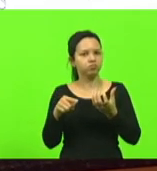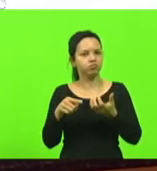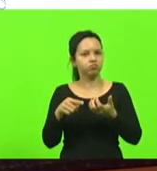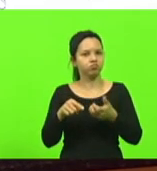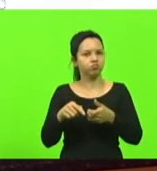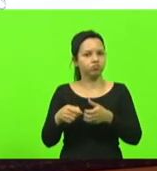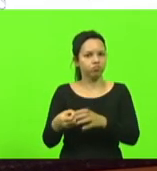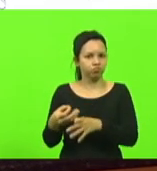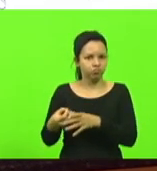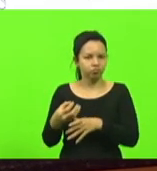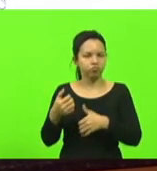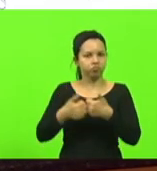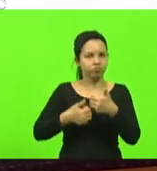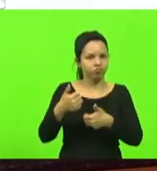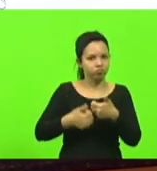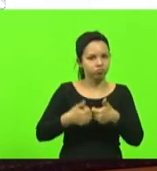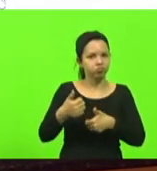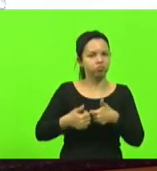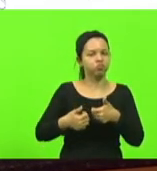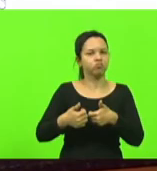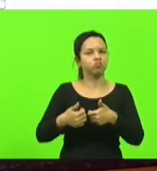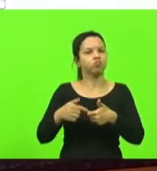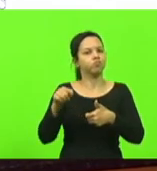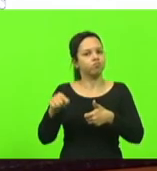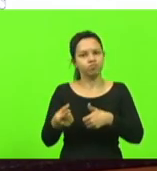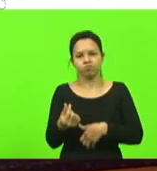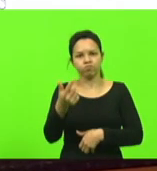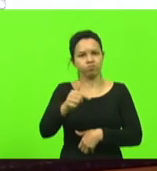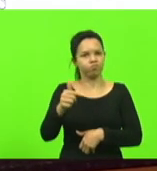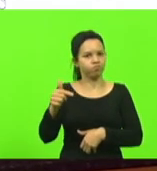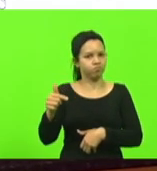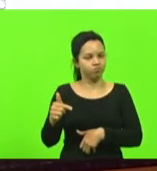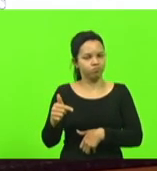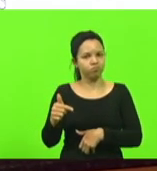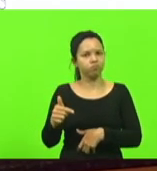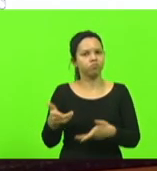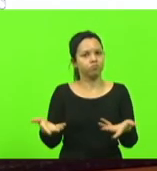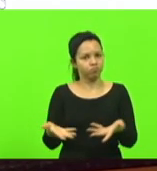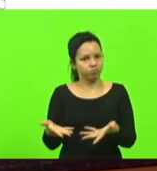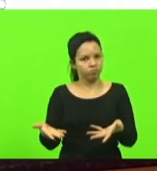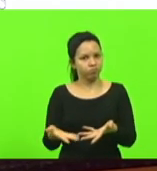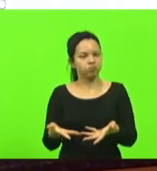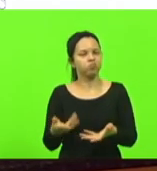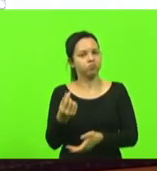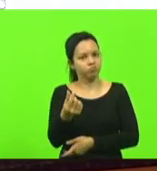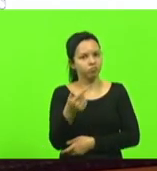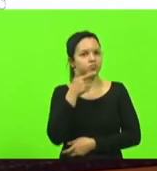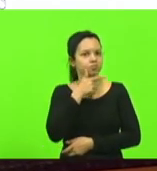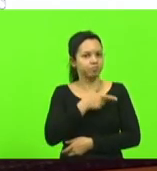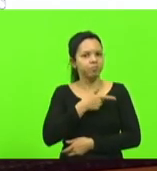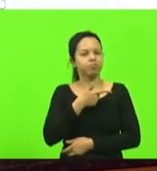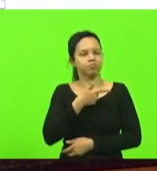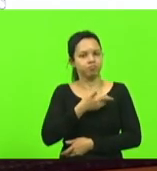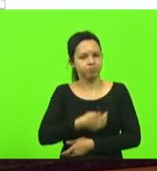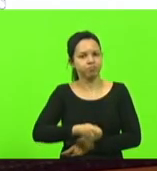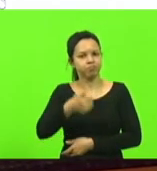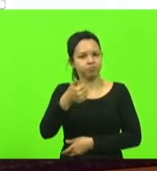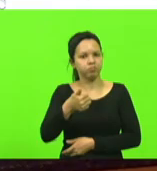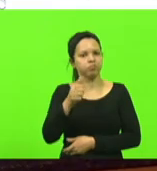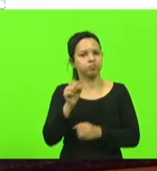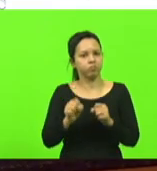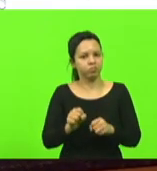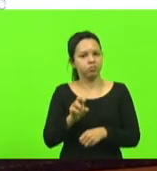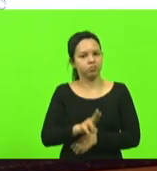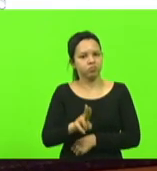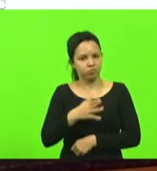cobrir o custo de produção graças a Deus pelo menos agora tem um preço melhor o senhor podia ter usado parte do